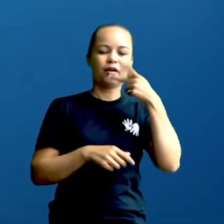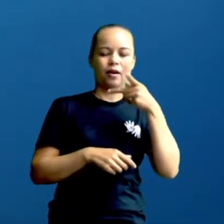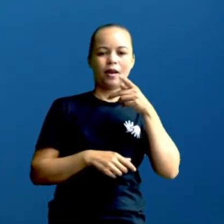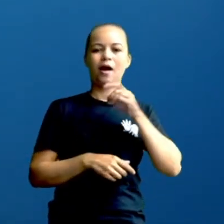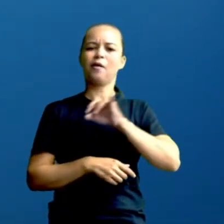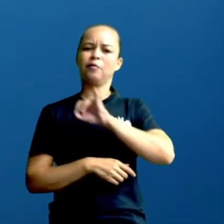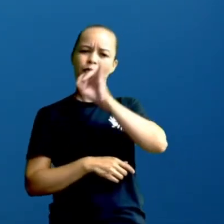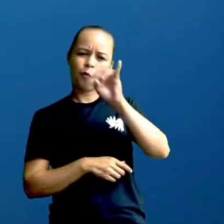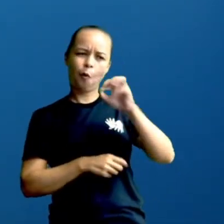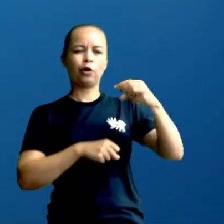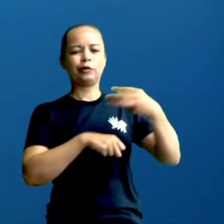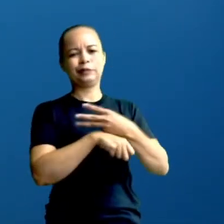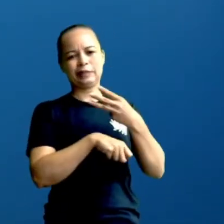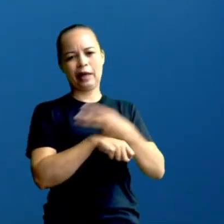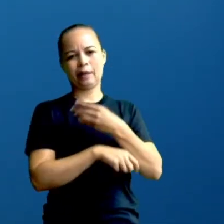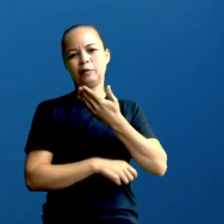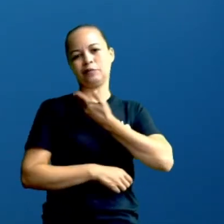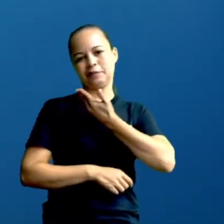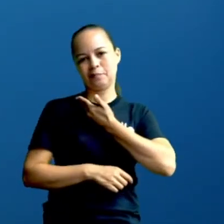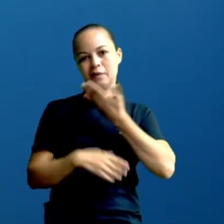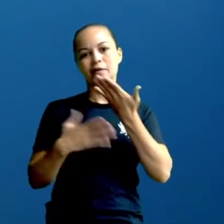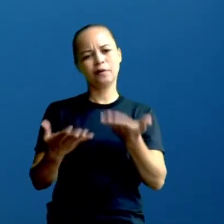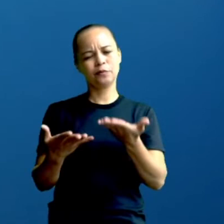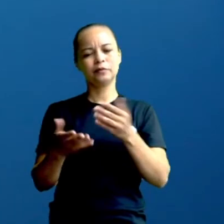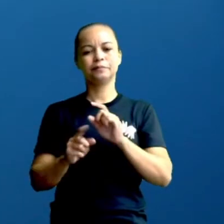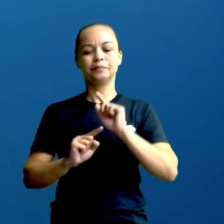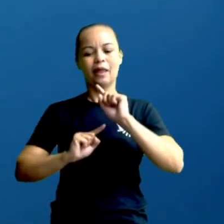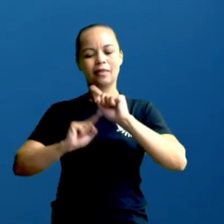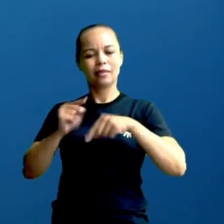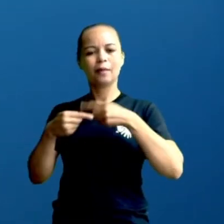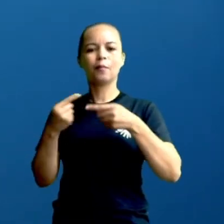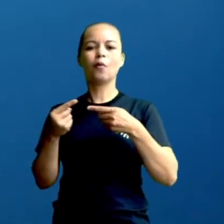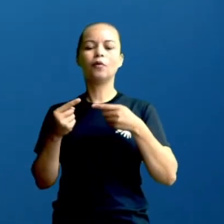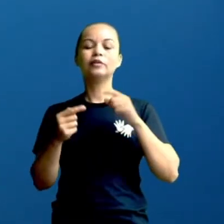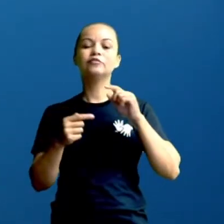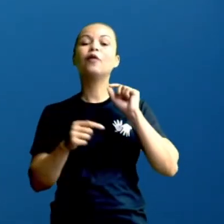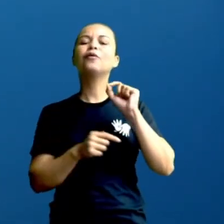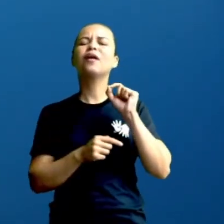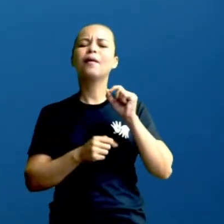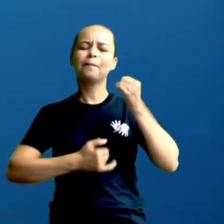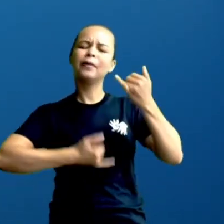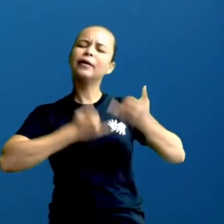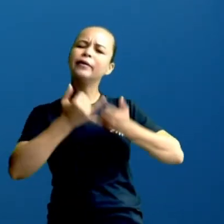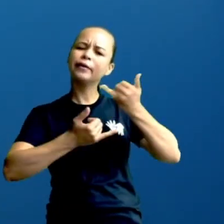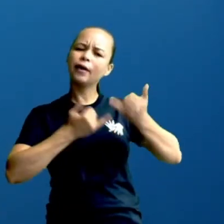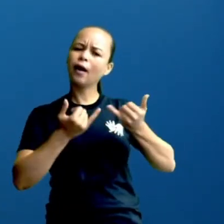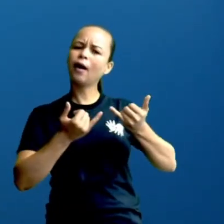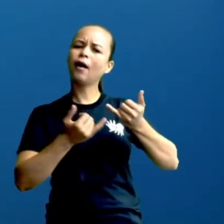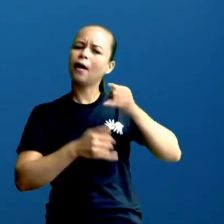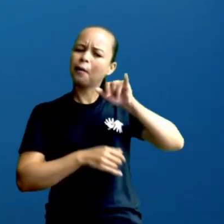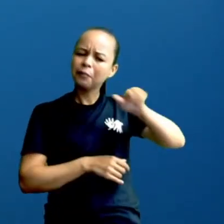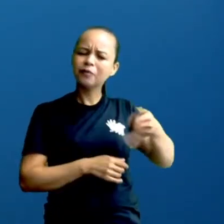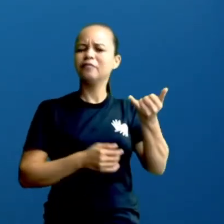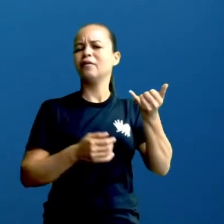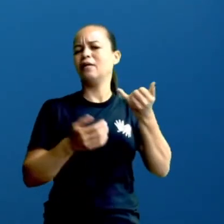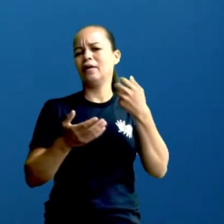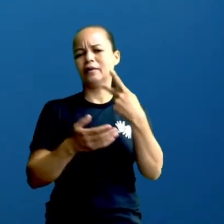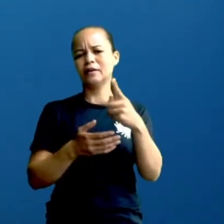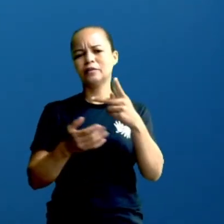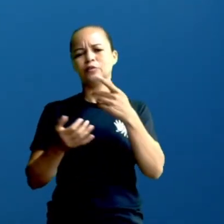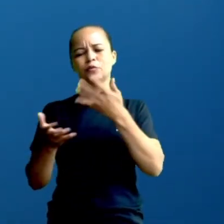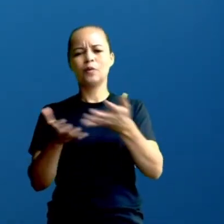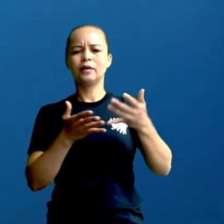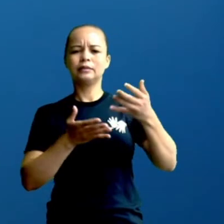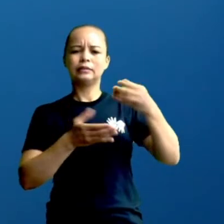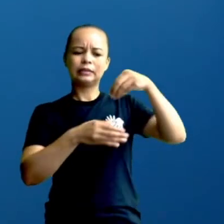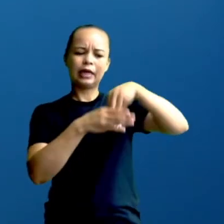um oi através do zap com os coleguinhas. E depois, vai brincar. Aproveita, se teu quintal é grande ou